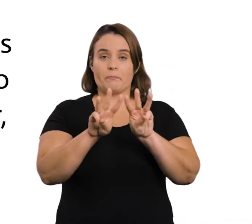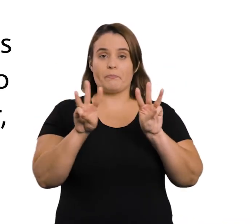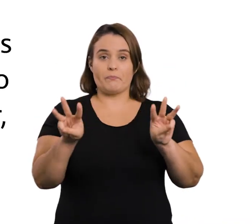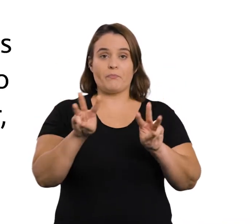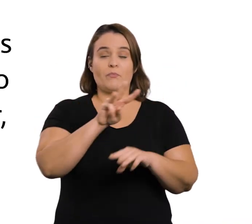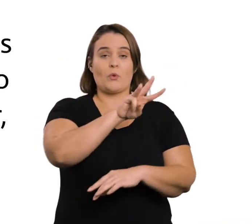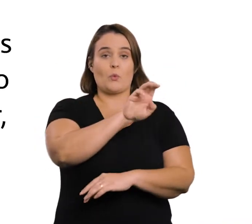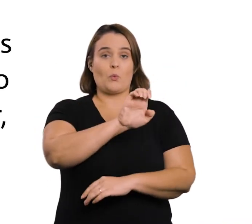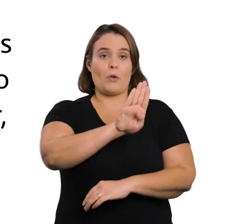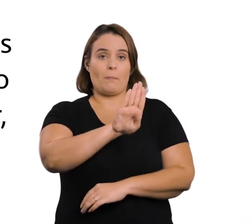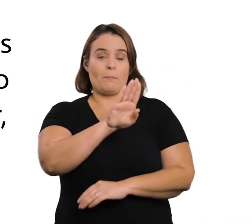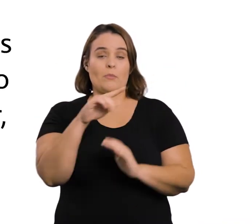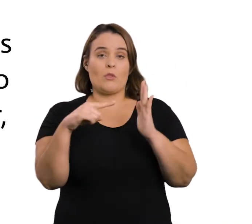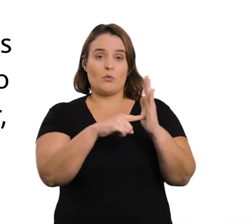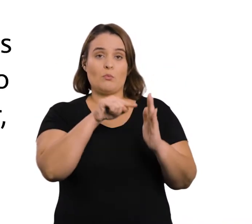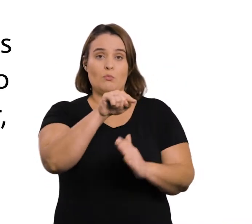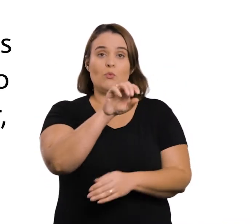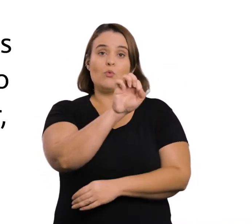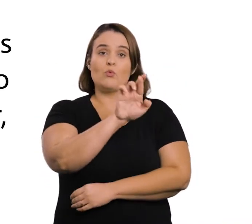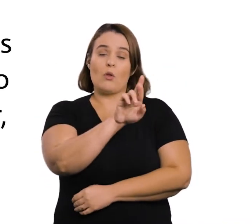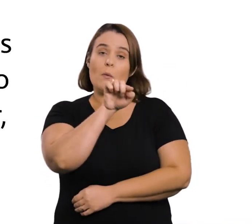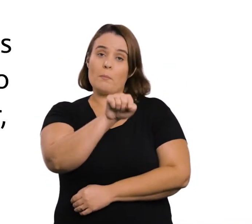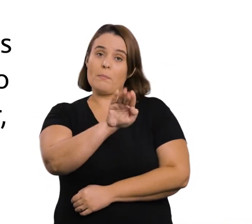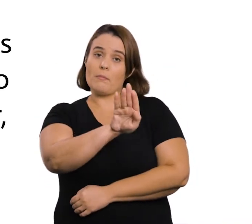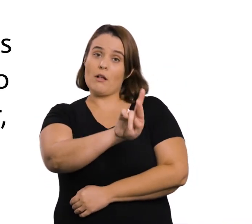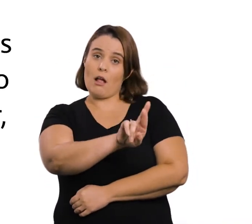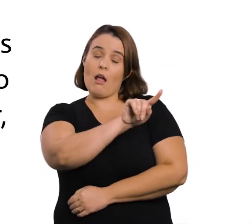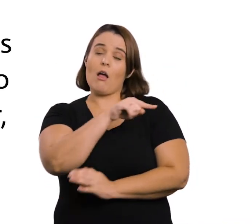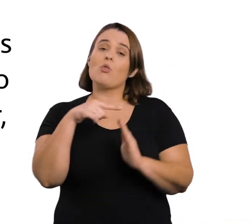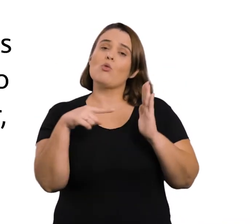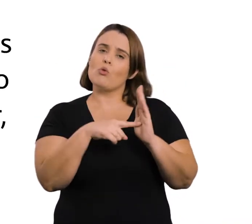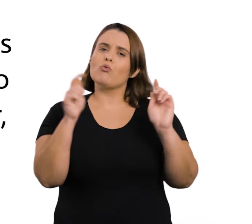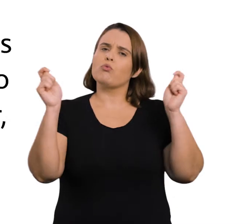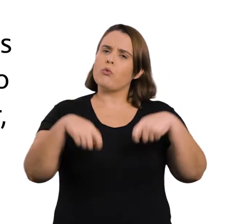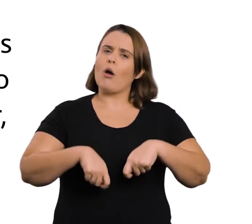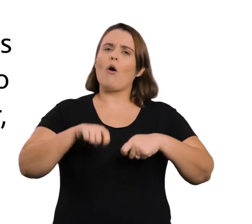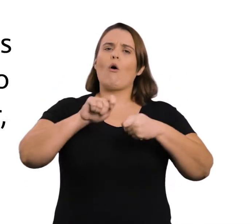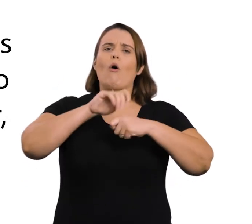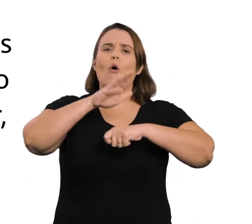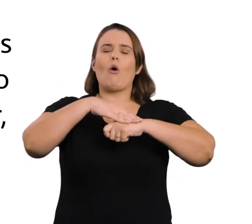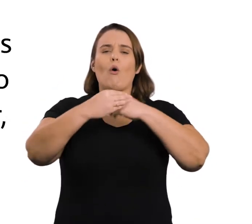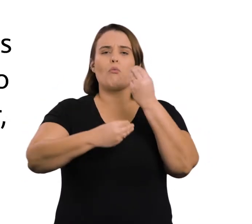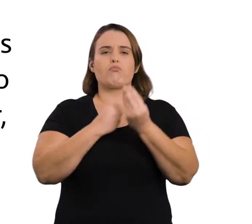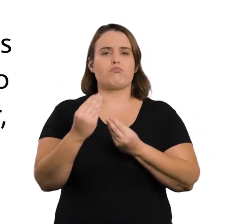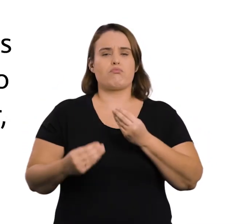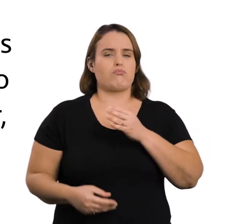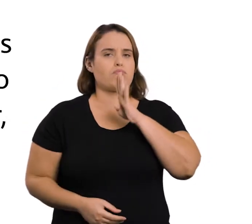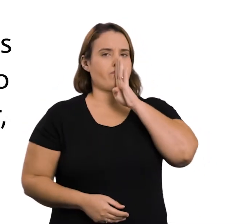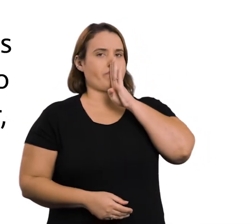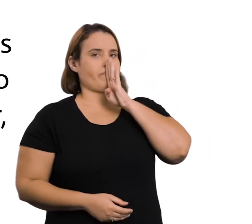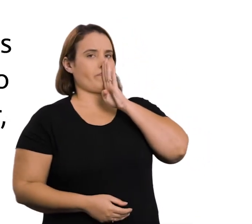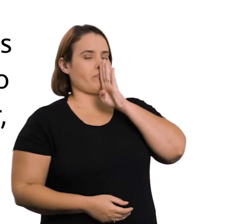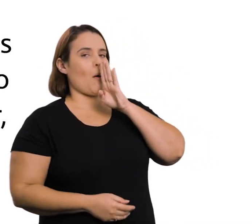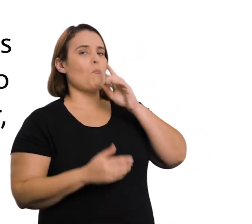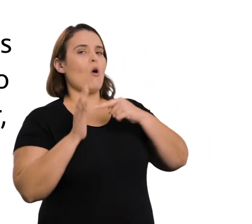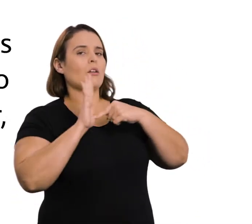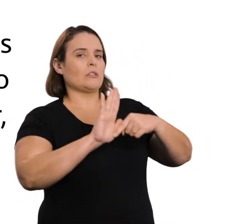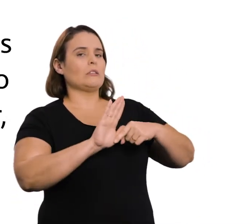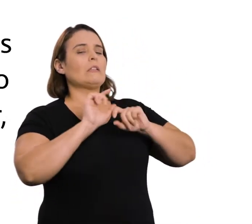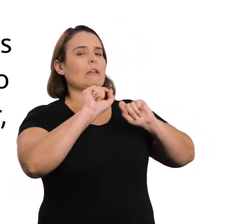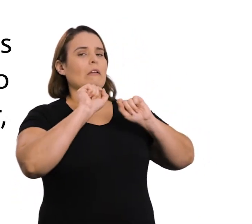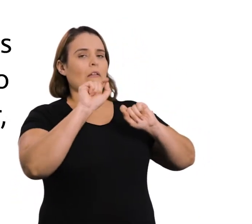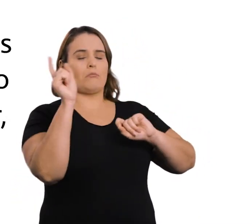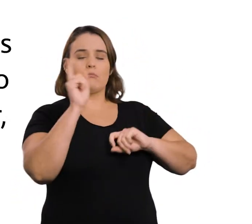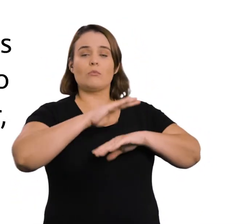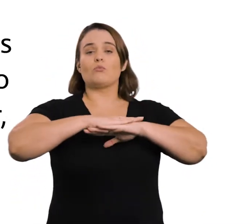internet, pelo site webdenuncia.org.br. As denúncias podem ser feitas de modo